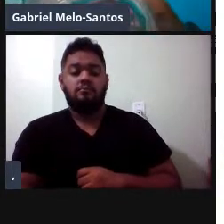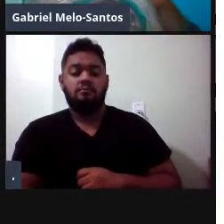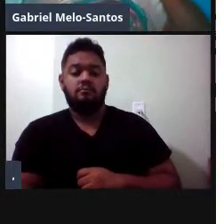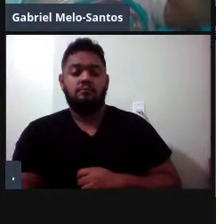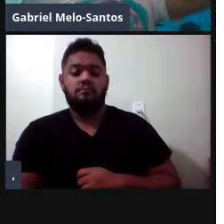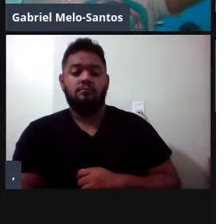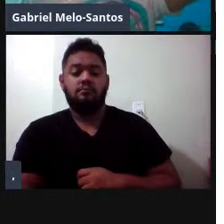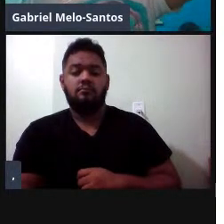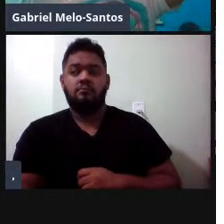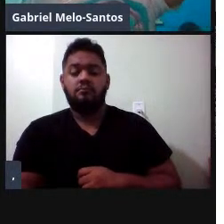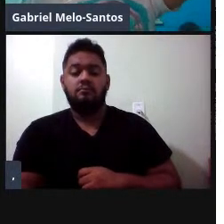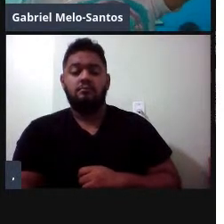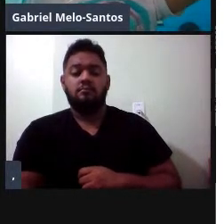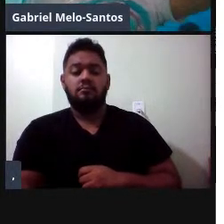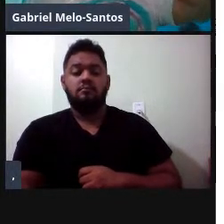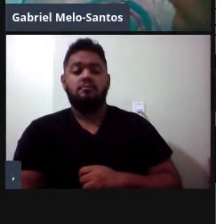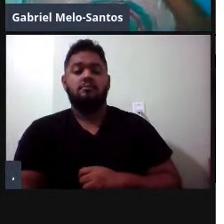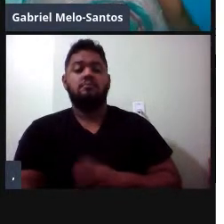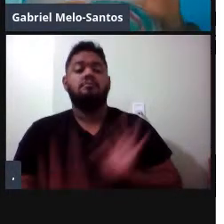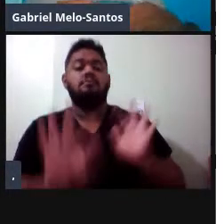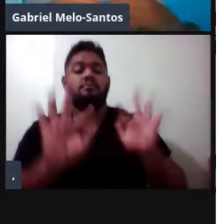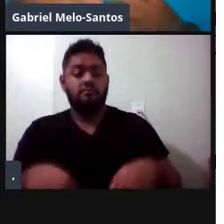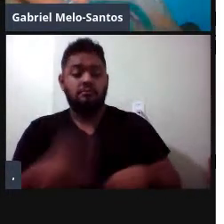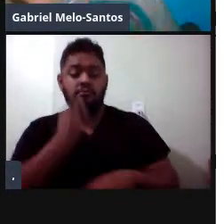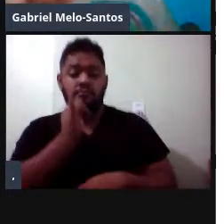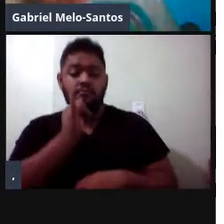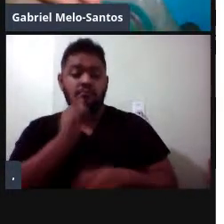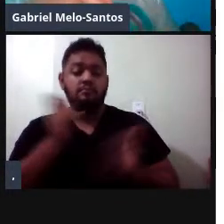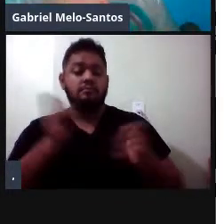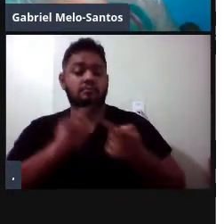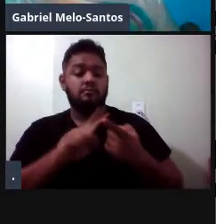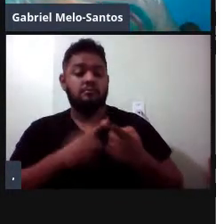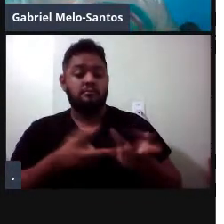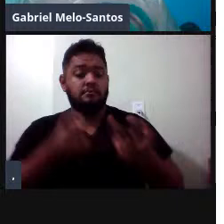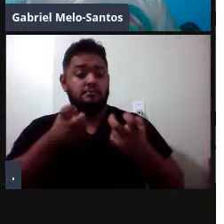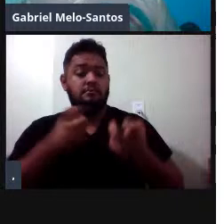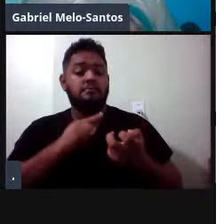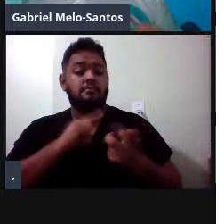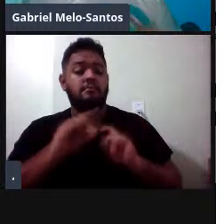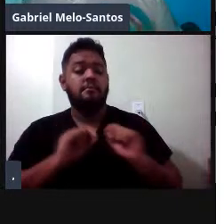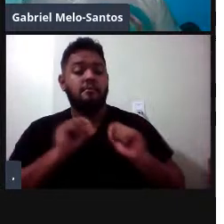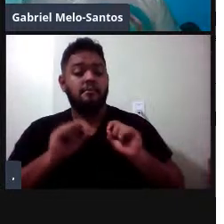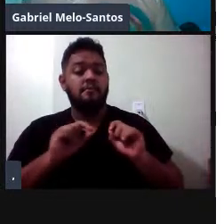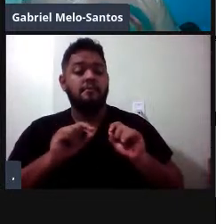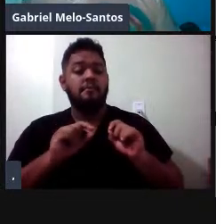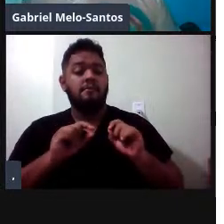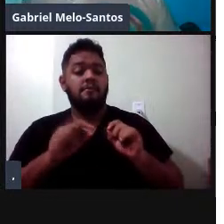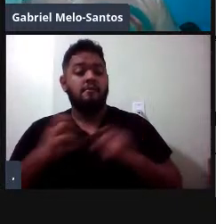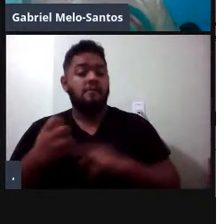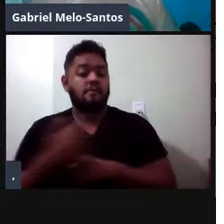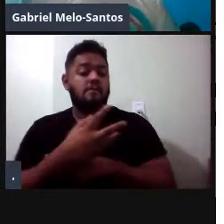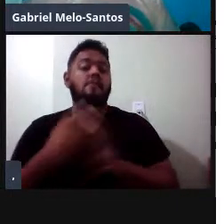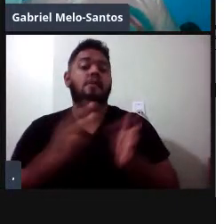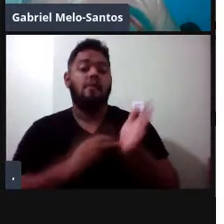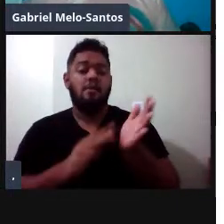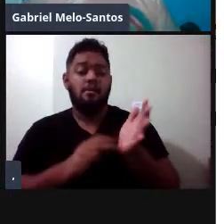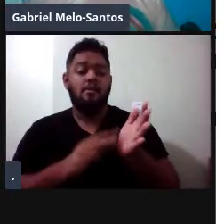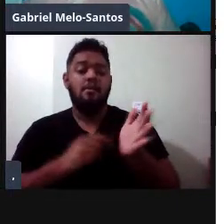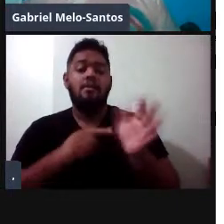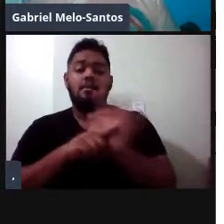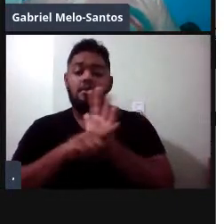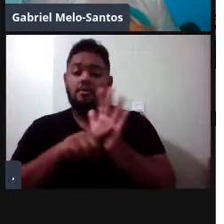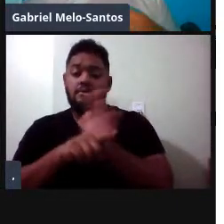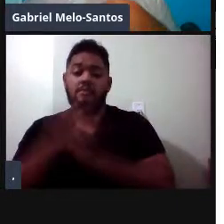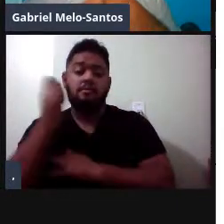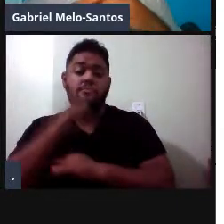Então, finalizando essa parte do estudo de Sotália, né? A gente viu aqui que essa aplicação de um novo método quantitativo mais robusto,